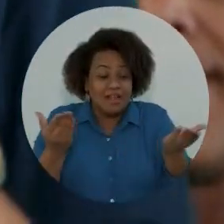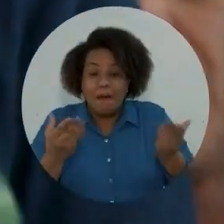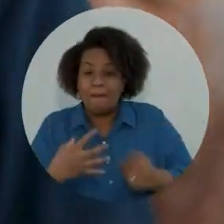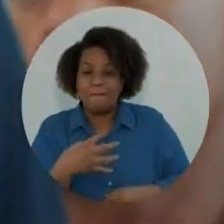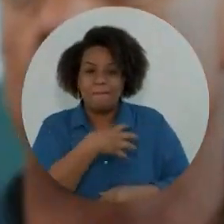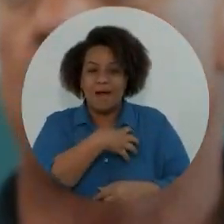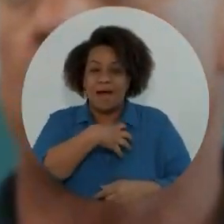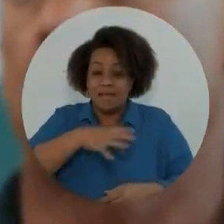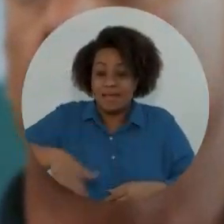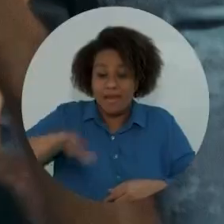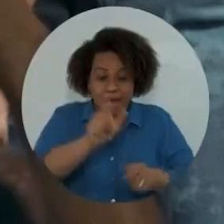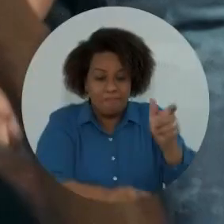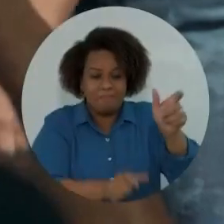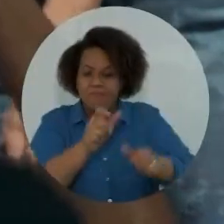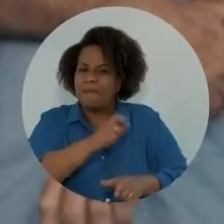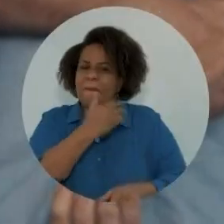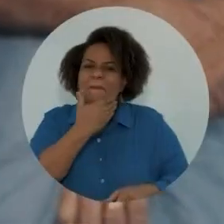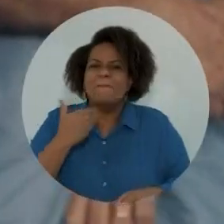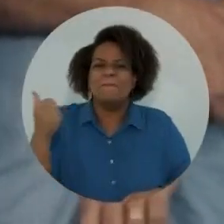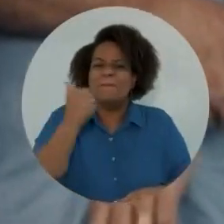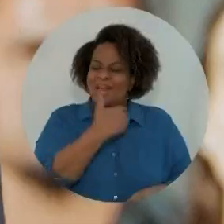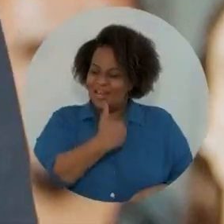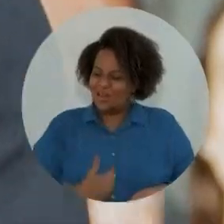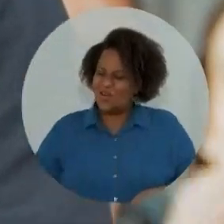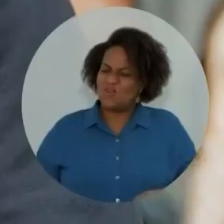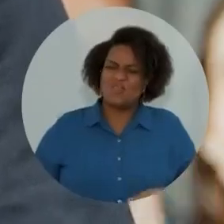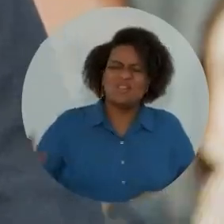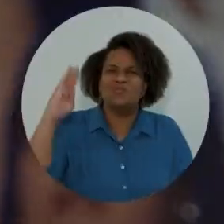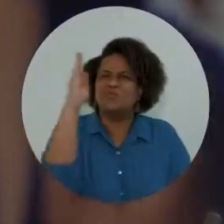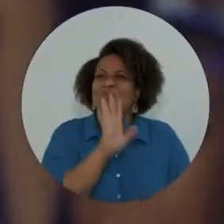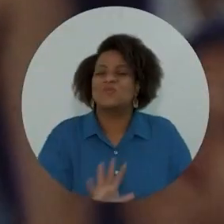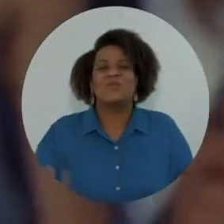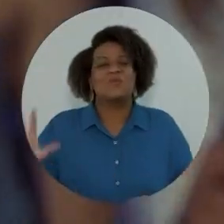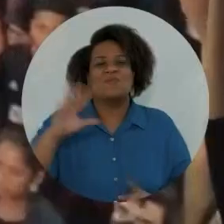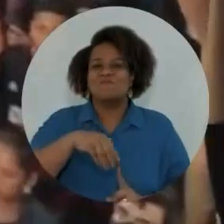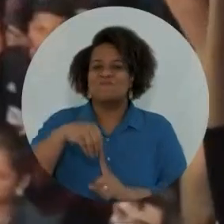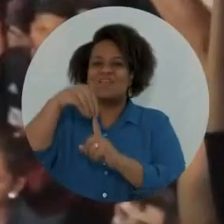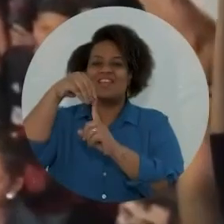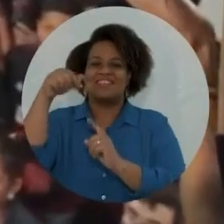Bahia e aos baianos o melhor governo de todo o Brasil.